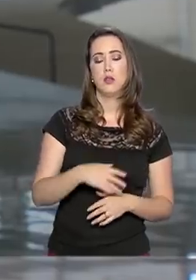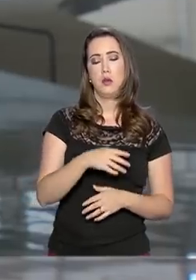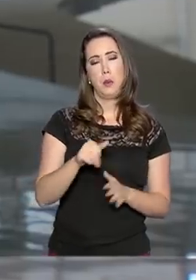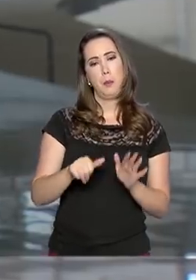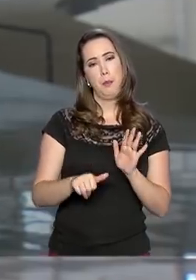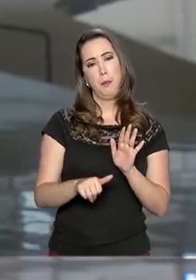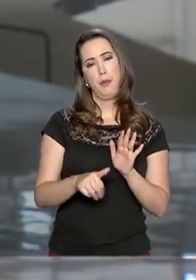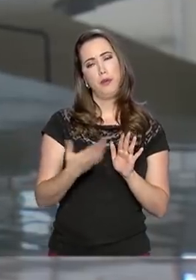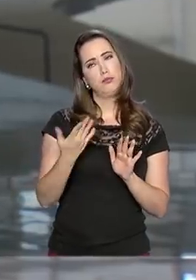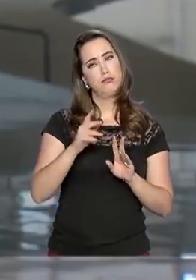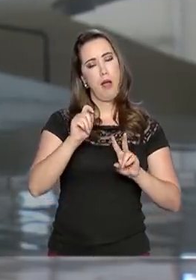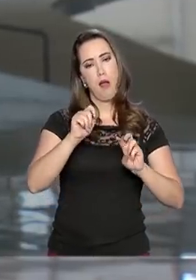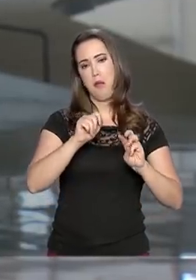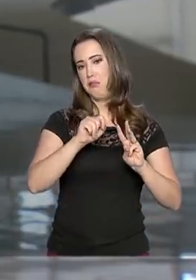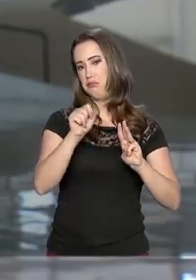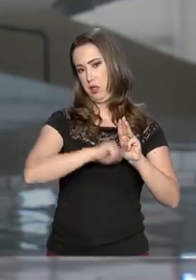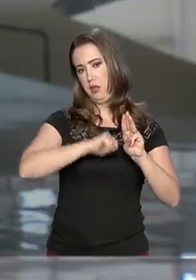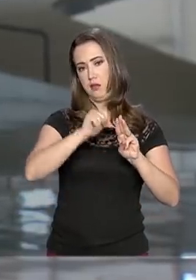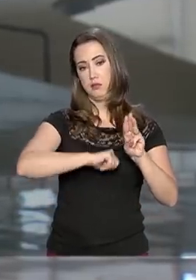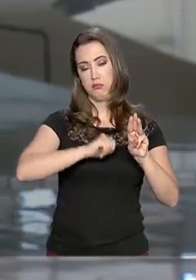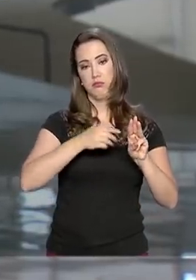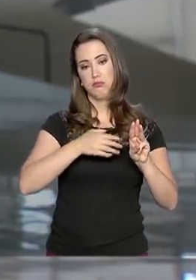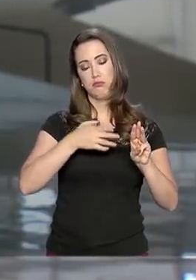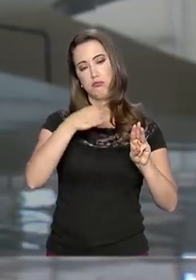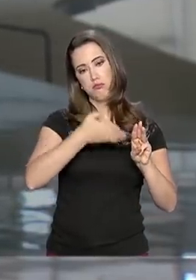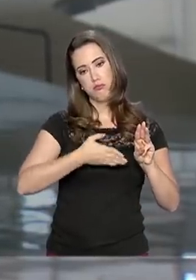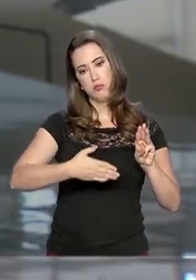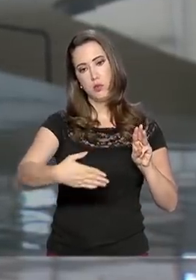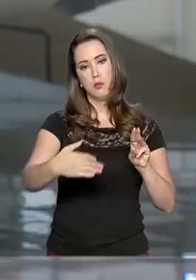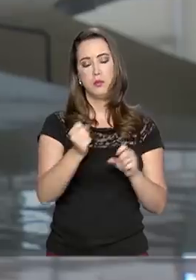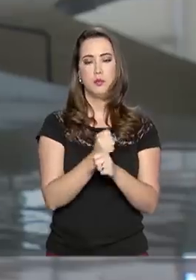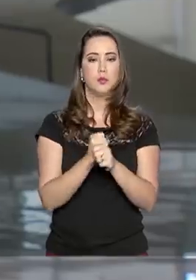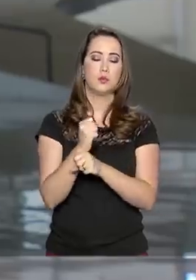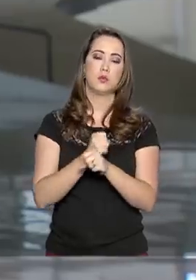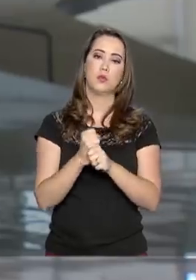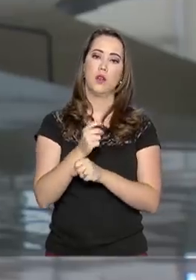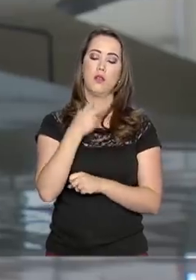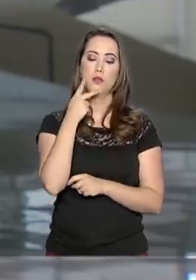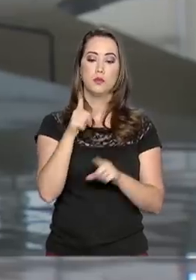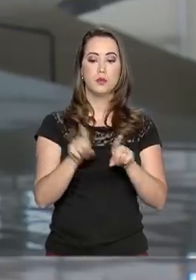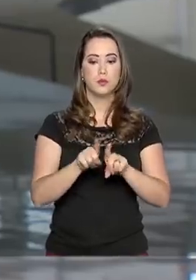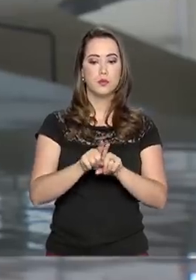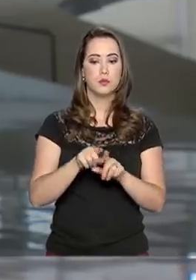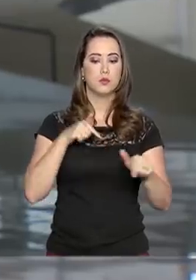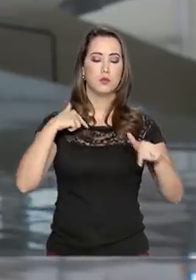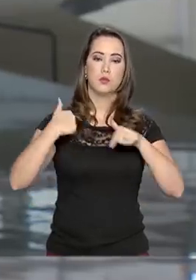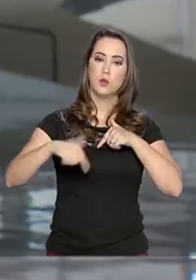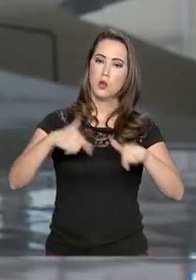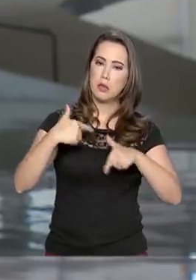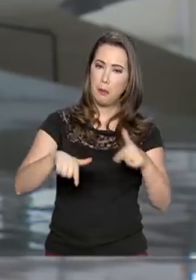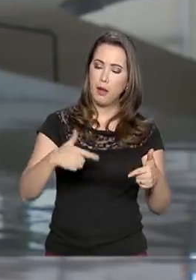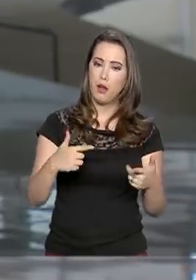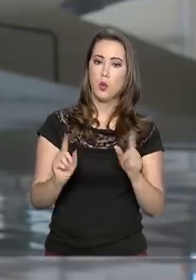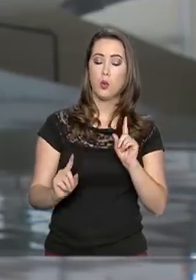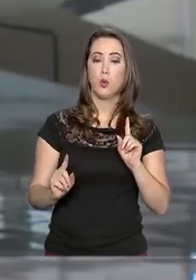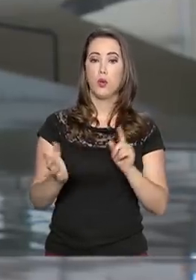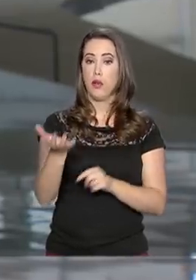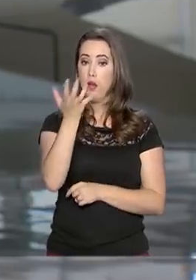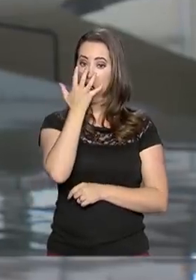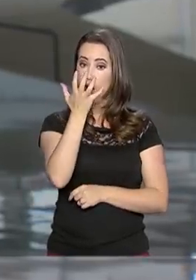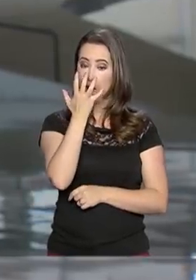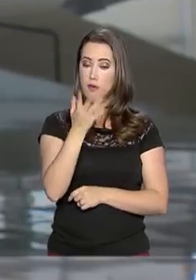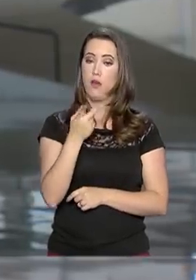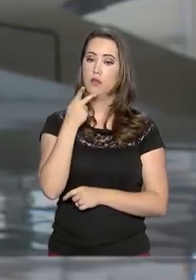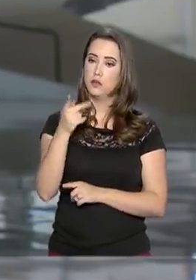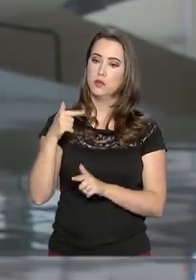esses primeiros meses do ano. Sérgio Moro falou, inclusive, sobre a operação Carnaval. Falou de forma